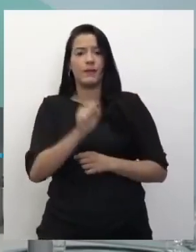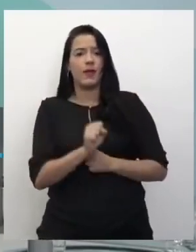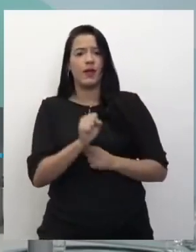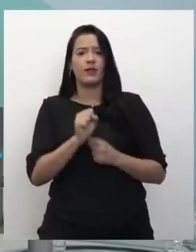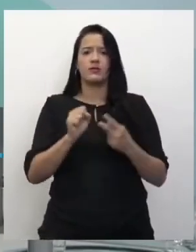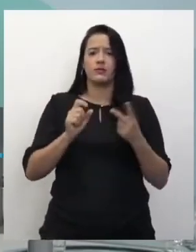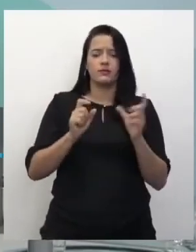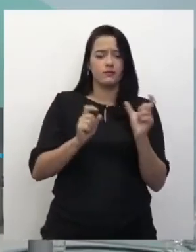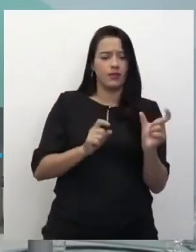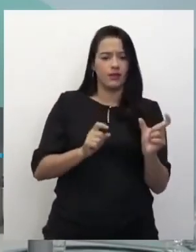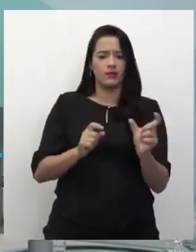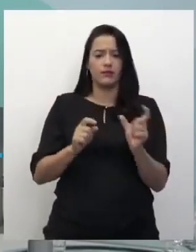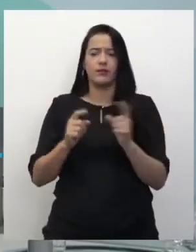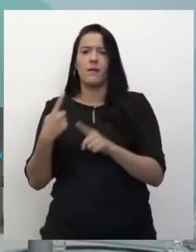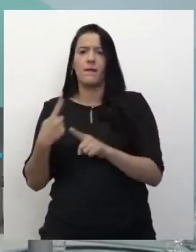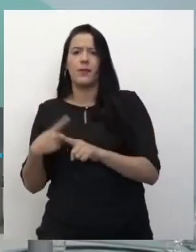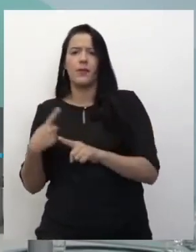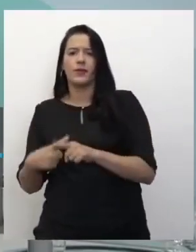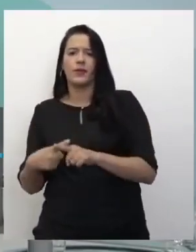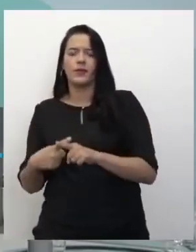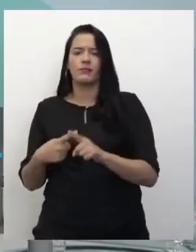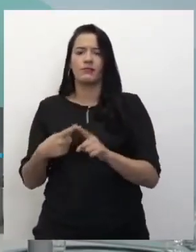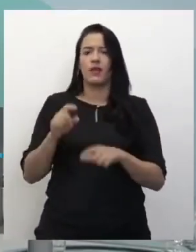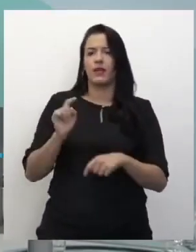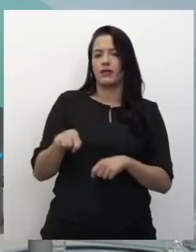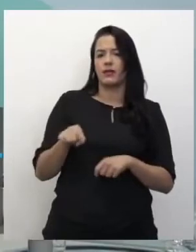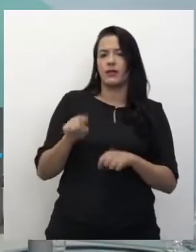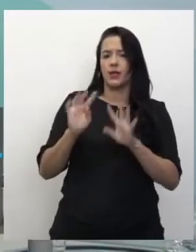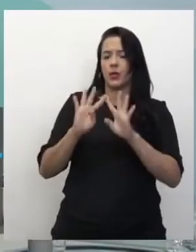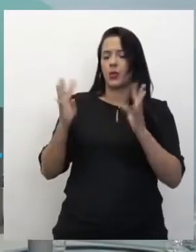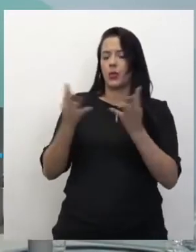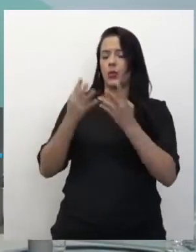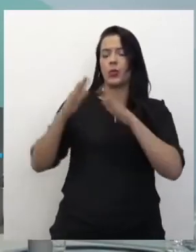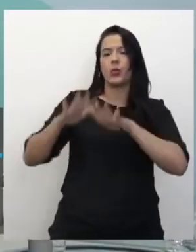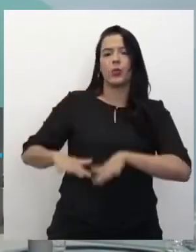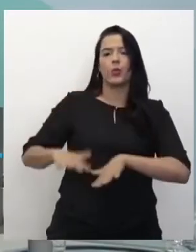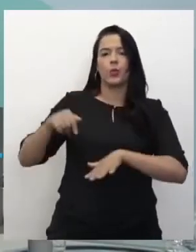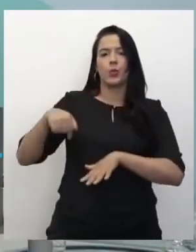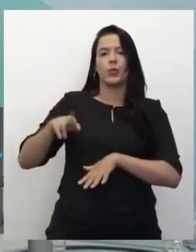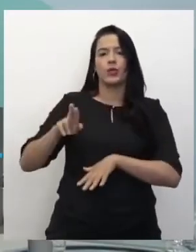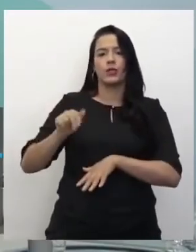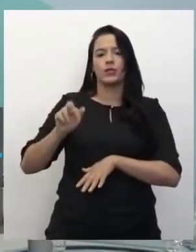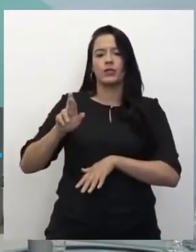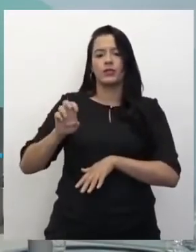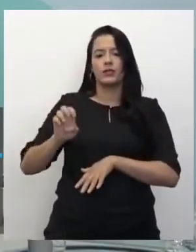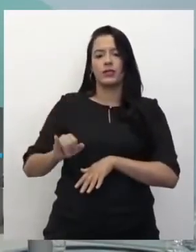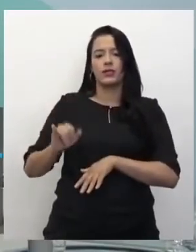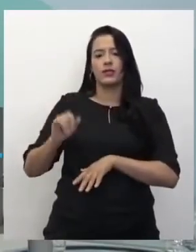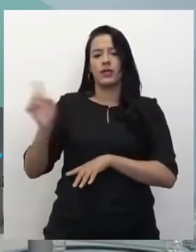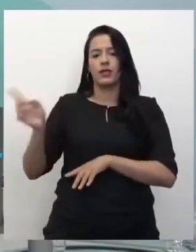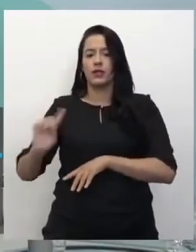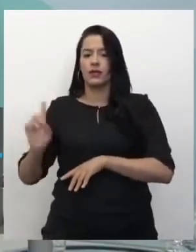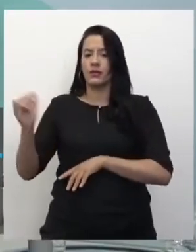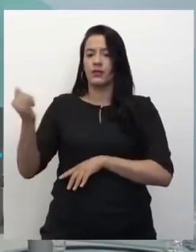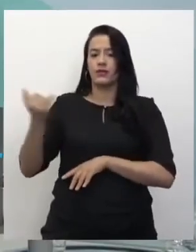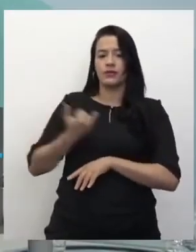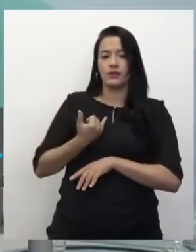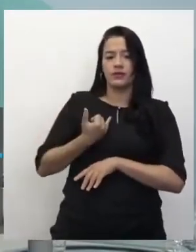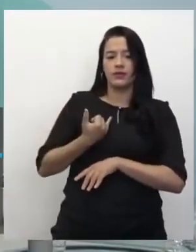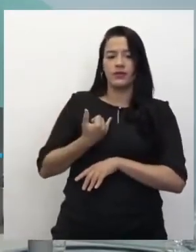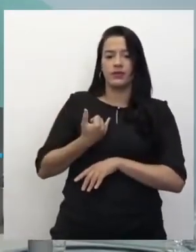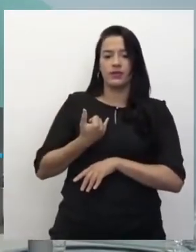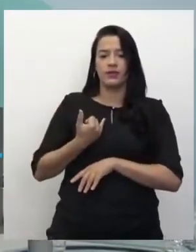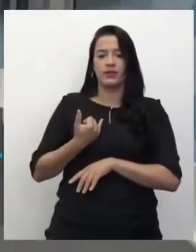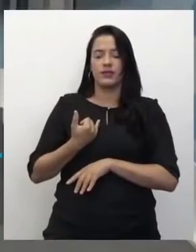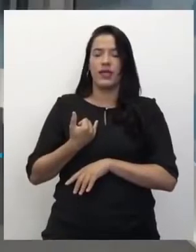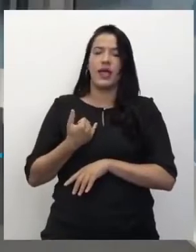acabou a quarentena, mas por que acabou a quarentena e não me avisaram? Então, ele recebeu isso